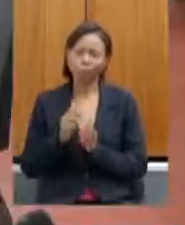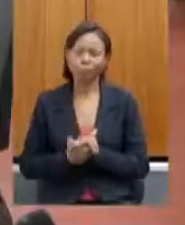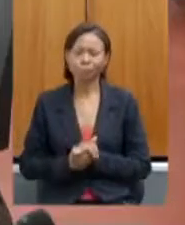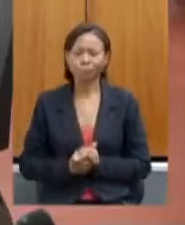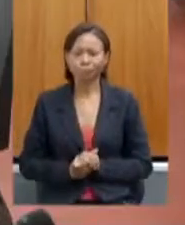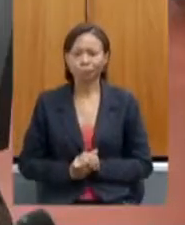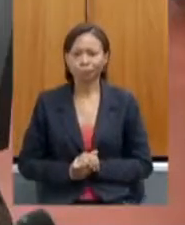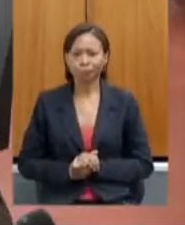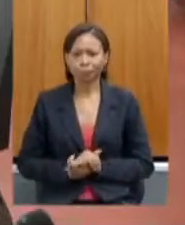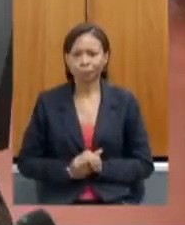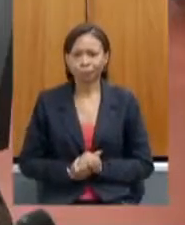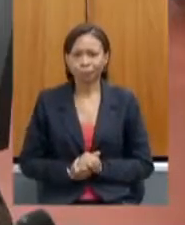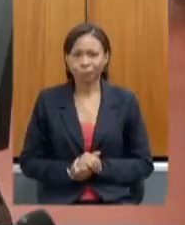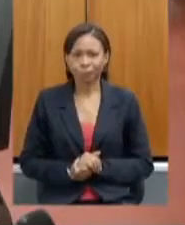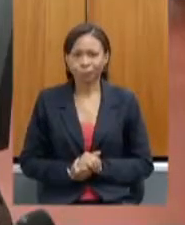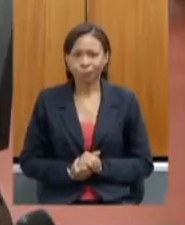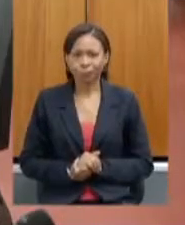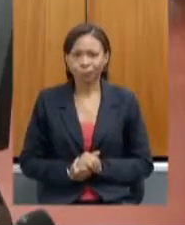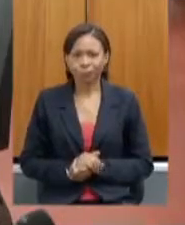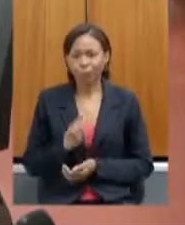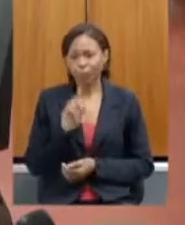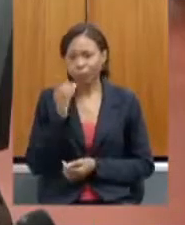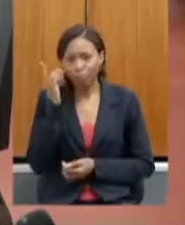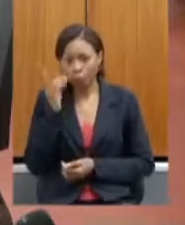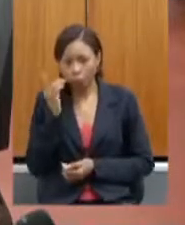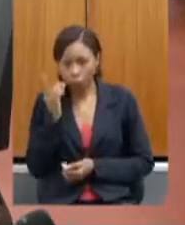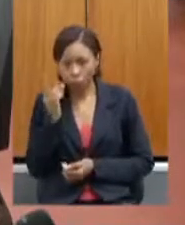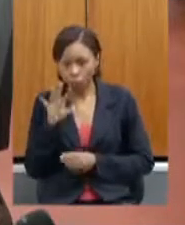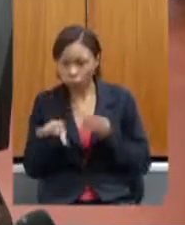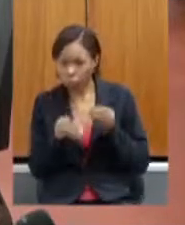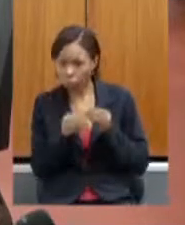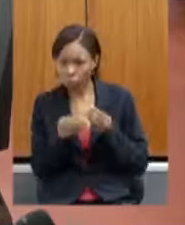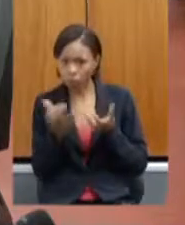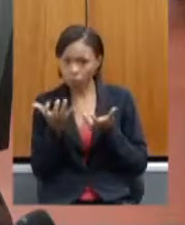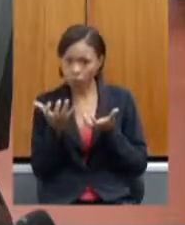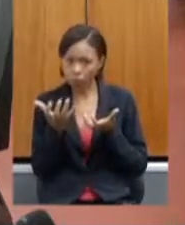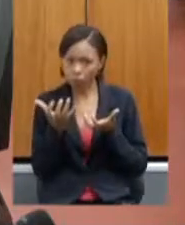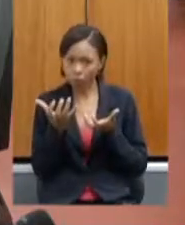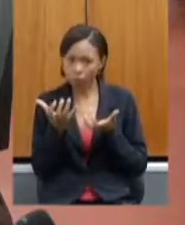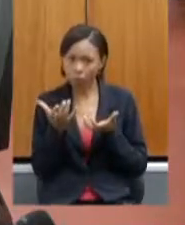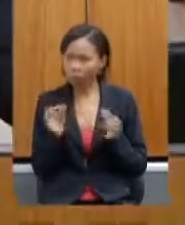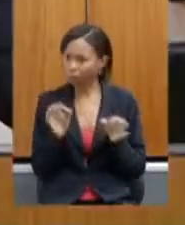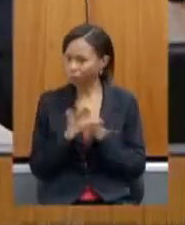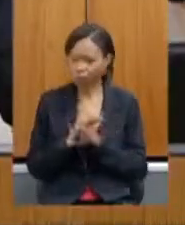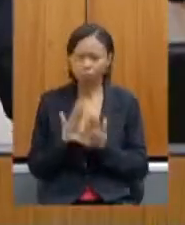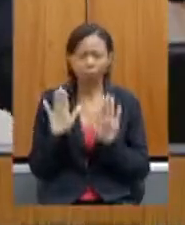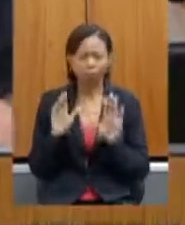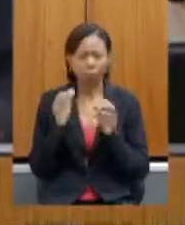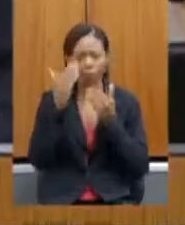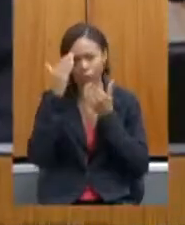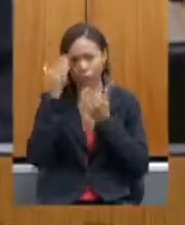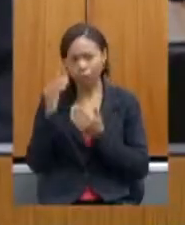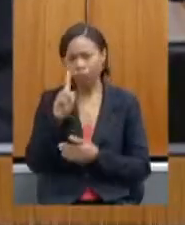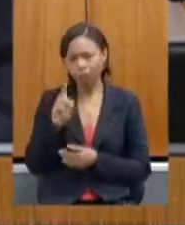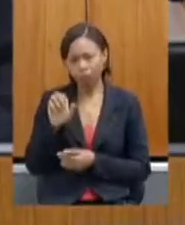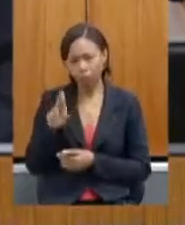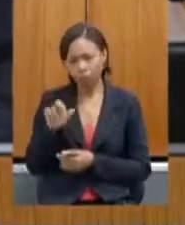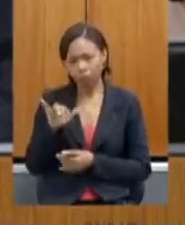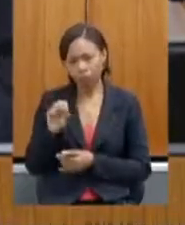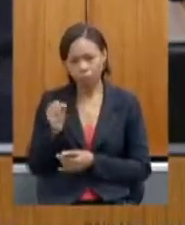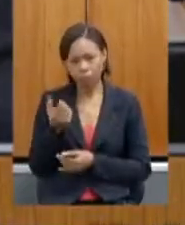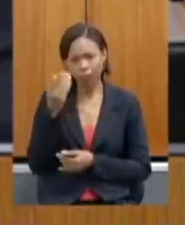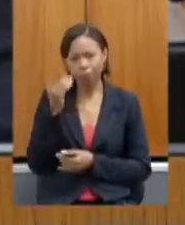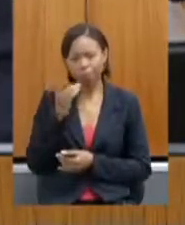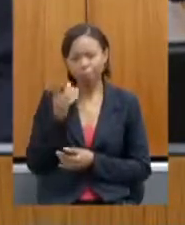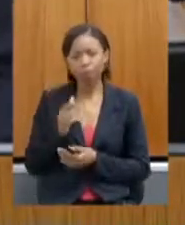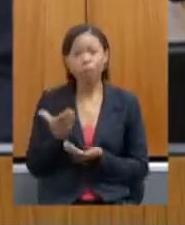Deputado Zé Reis, deseja complementar. Contemplado, muito obrigado, deputado Zé Reis. Passo a palavra